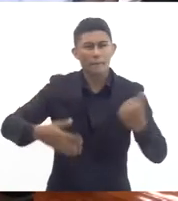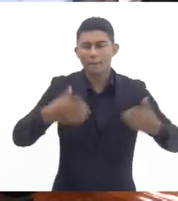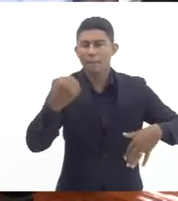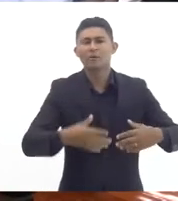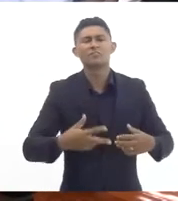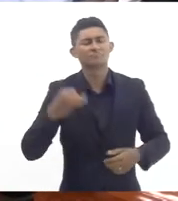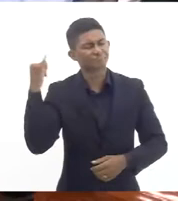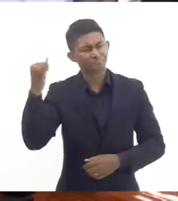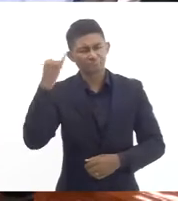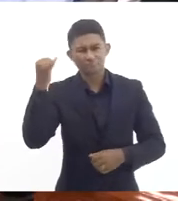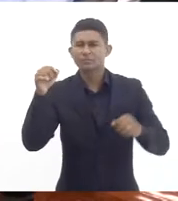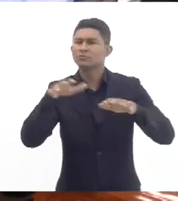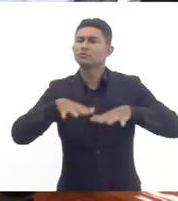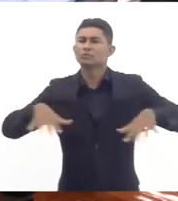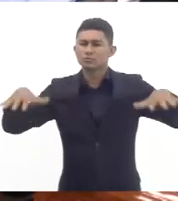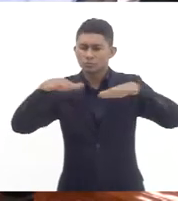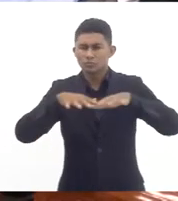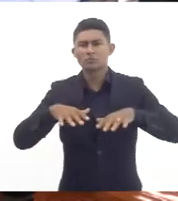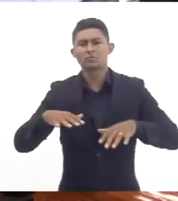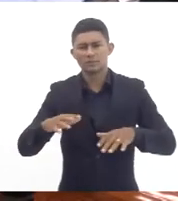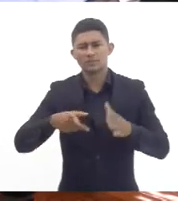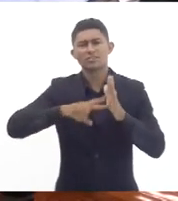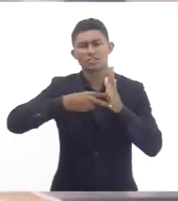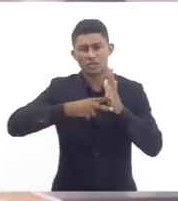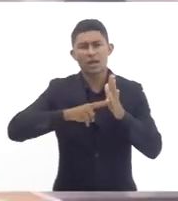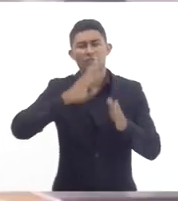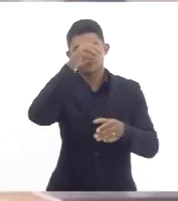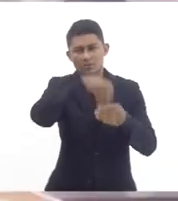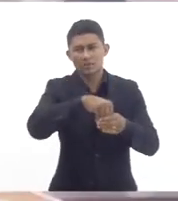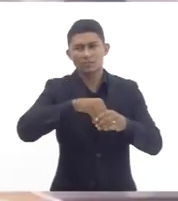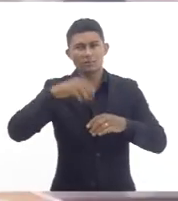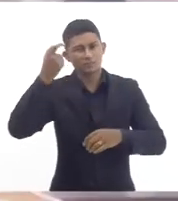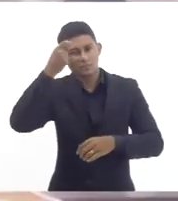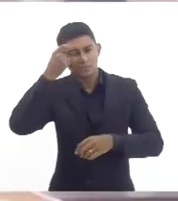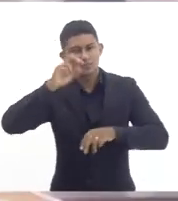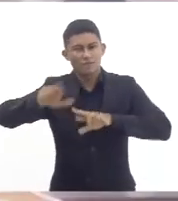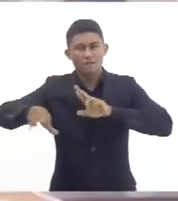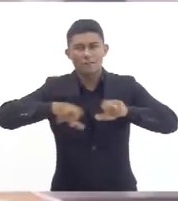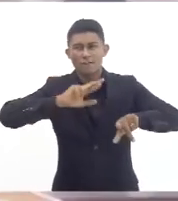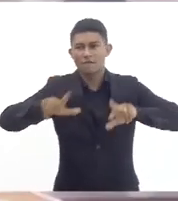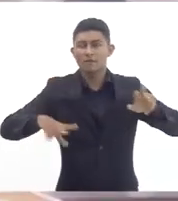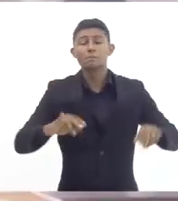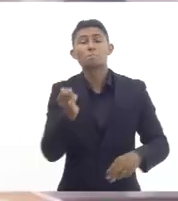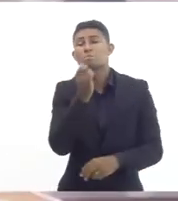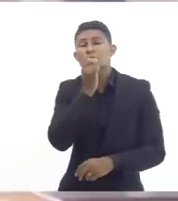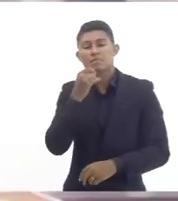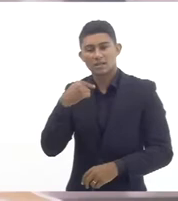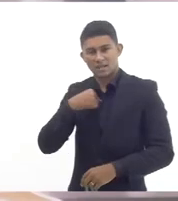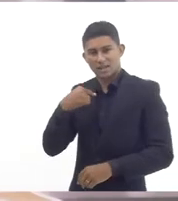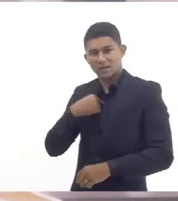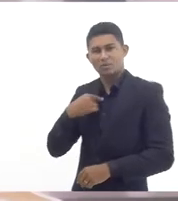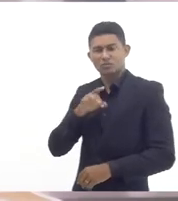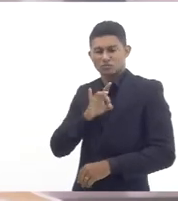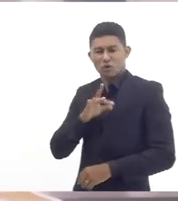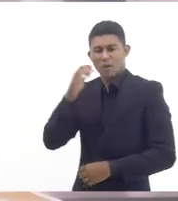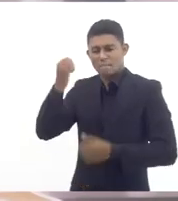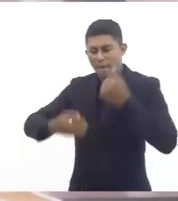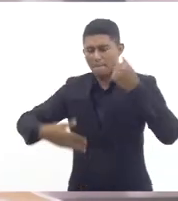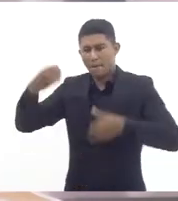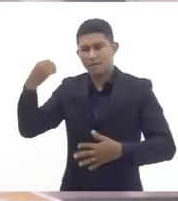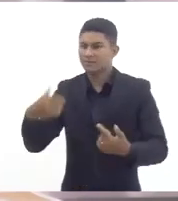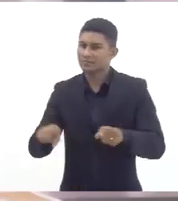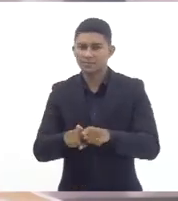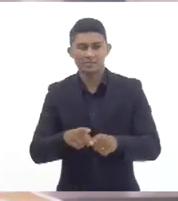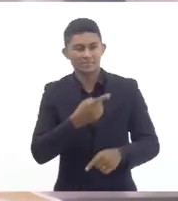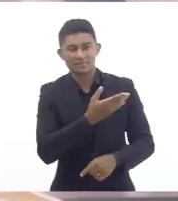mais tem que compor todo mundo a diversidade do sindicato é que nem aqui vê se vai para um lugar vou falar só eu se o deputado Valdeck vai aceitar tem que falar cada um um